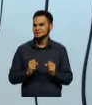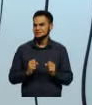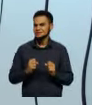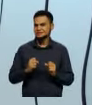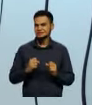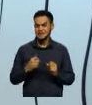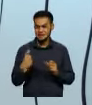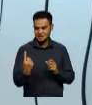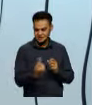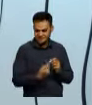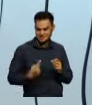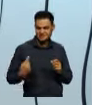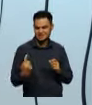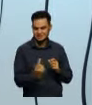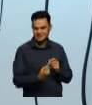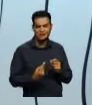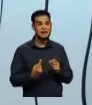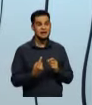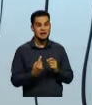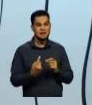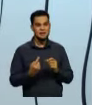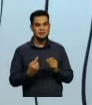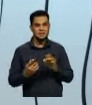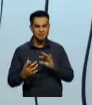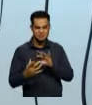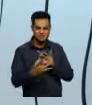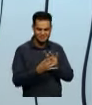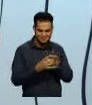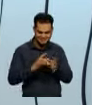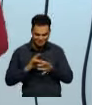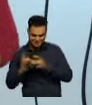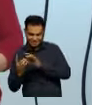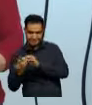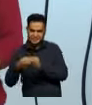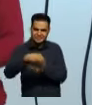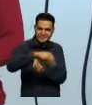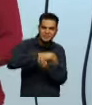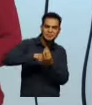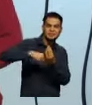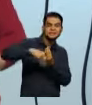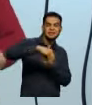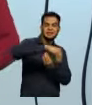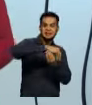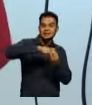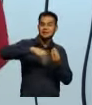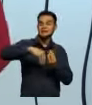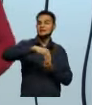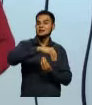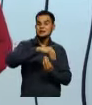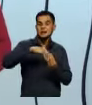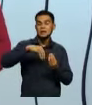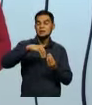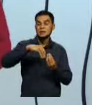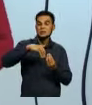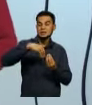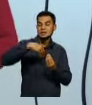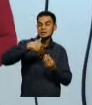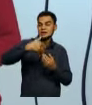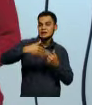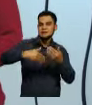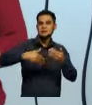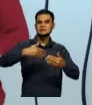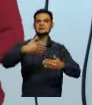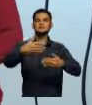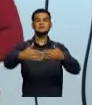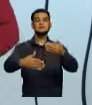se emaranhar, no emaranhado dela, ela pode se desenvolver e o